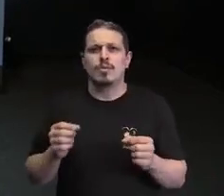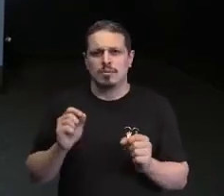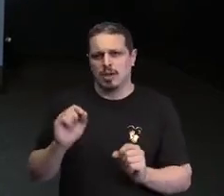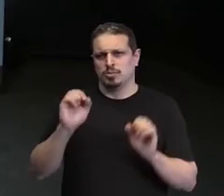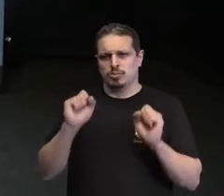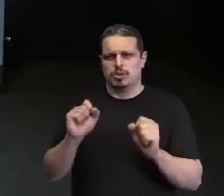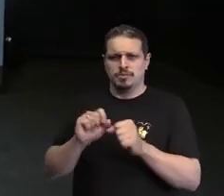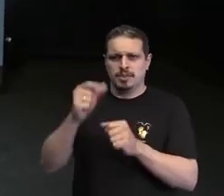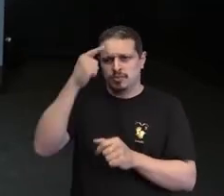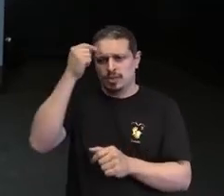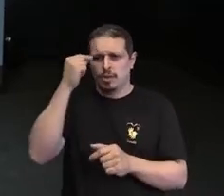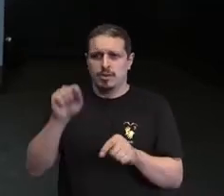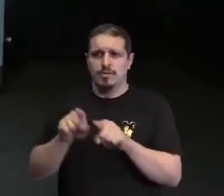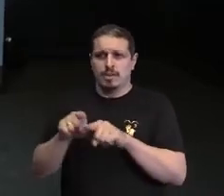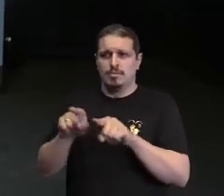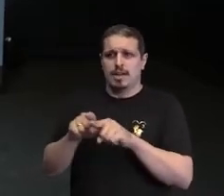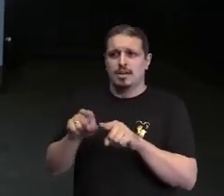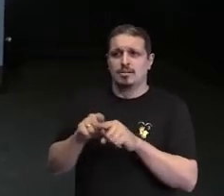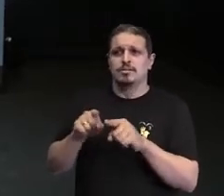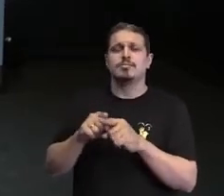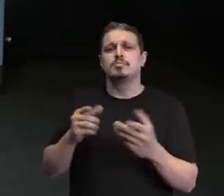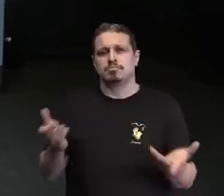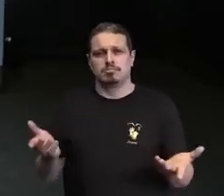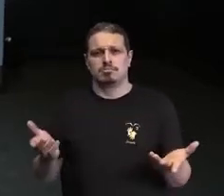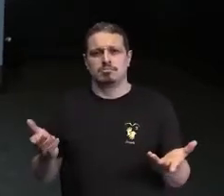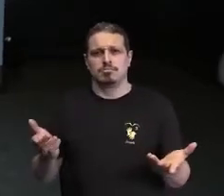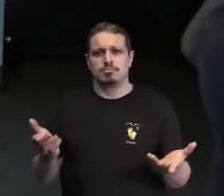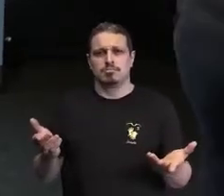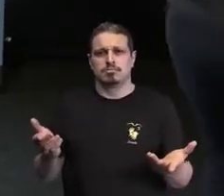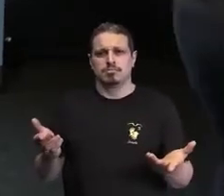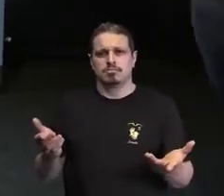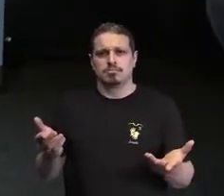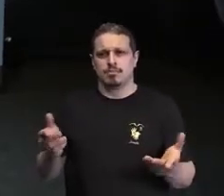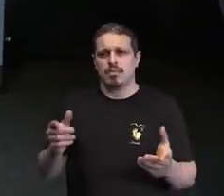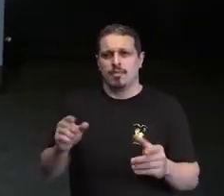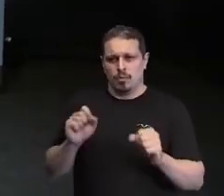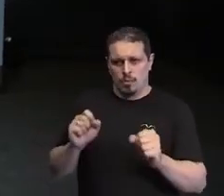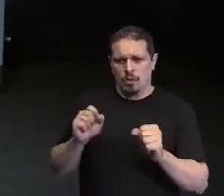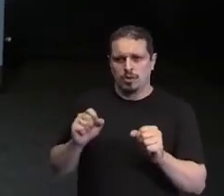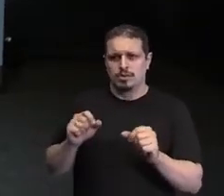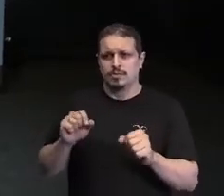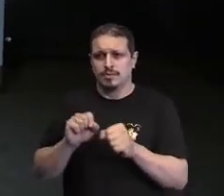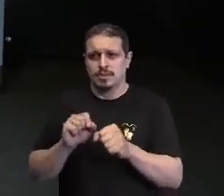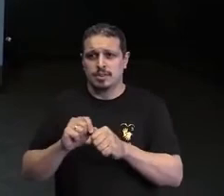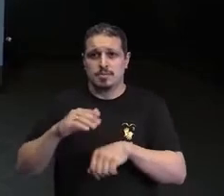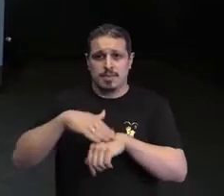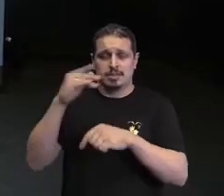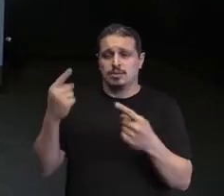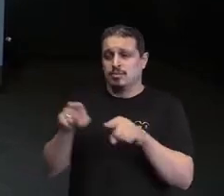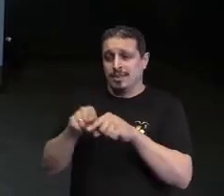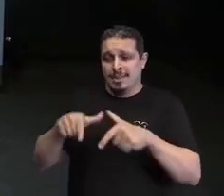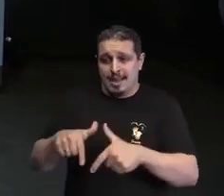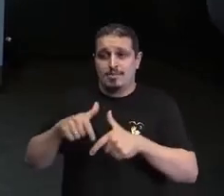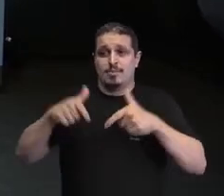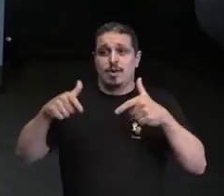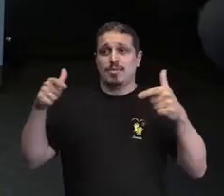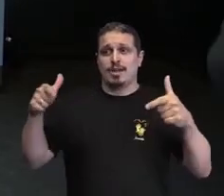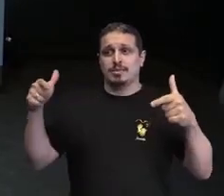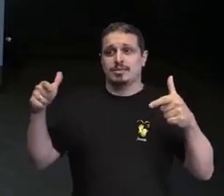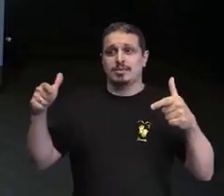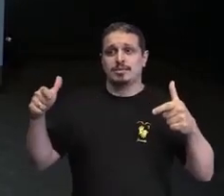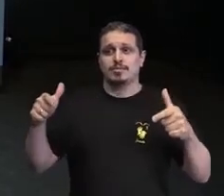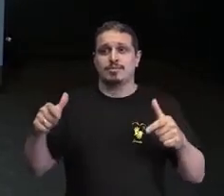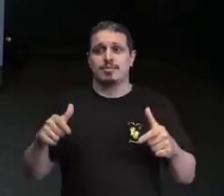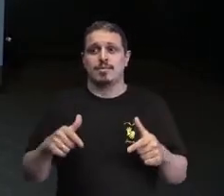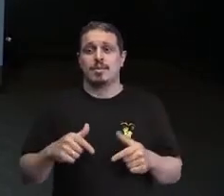formando profissionais? E ainda, além disso, eu me pergunto o que as faculdades e como que a gente